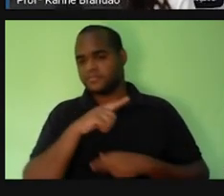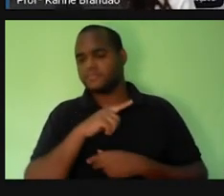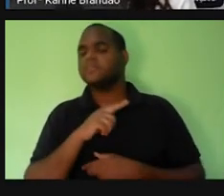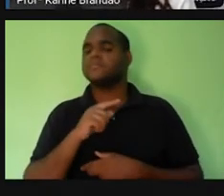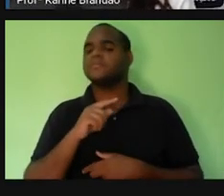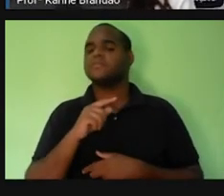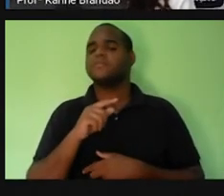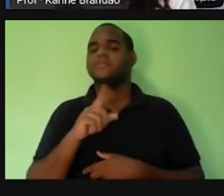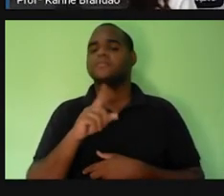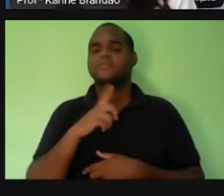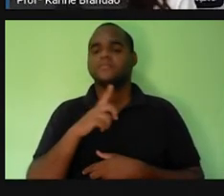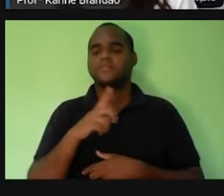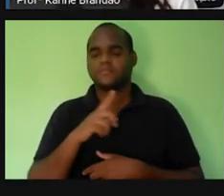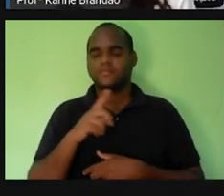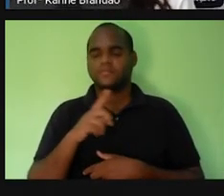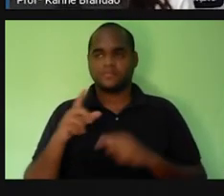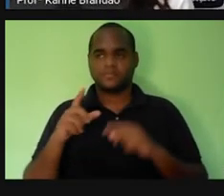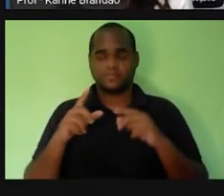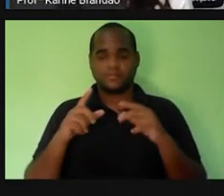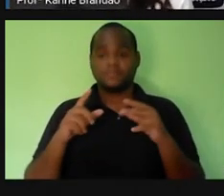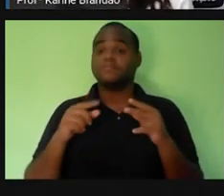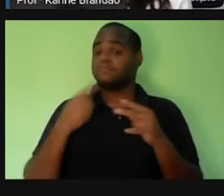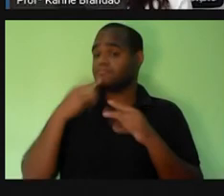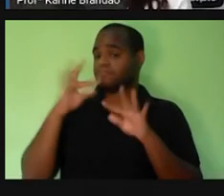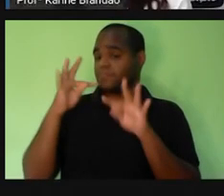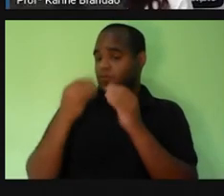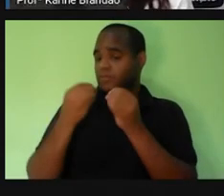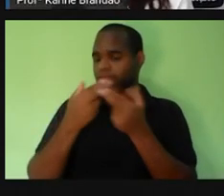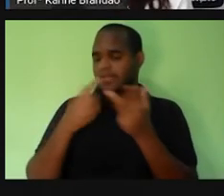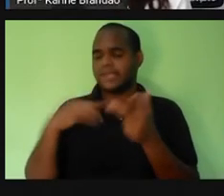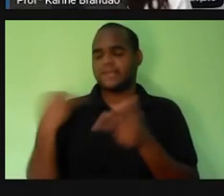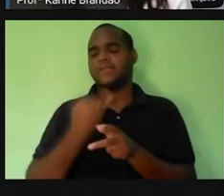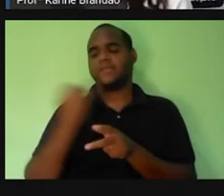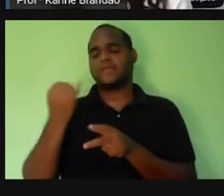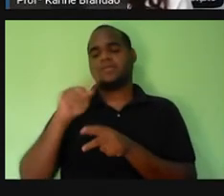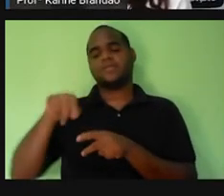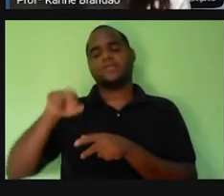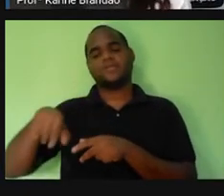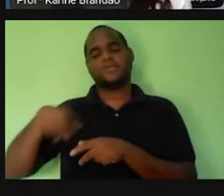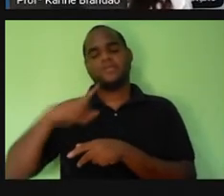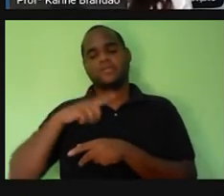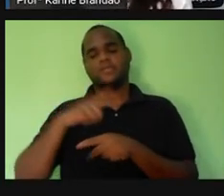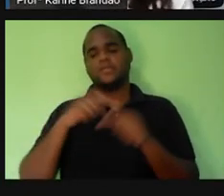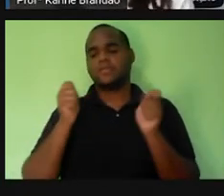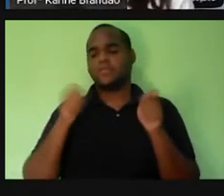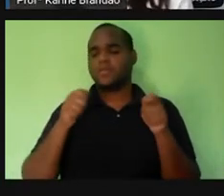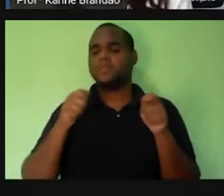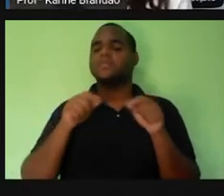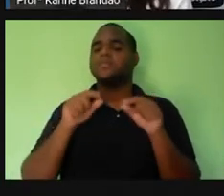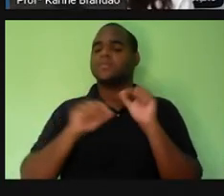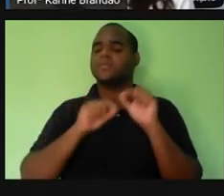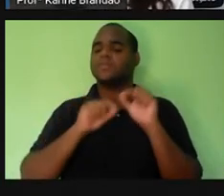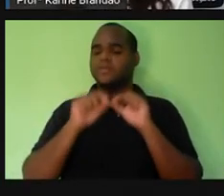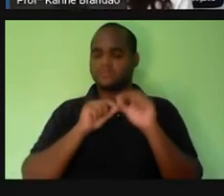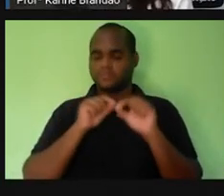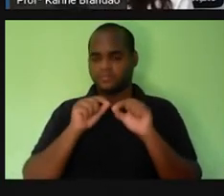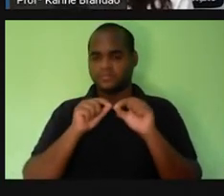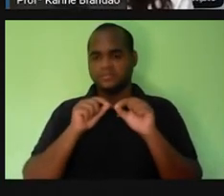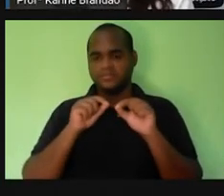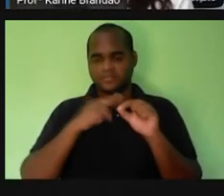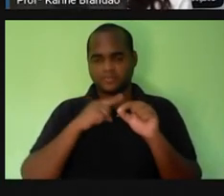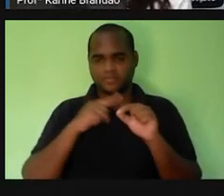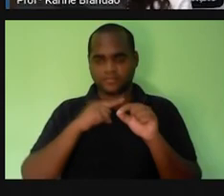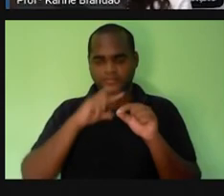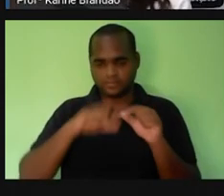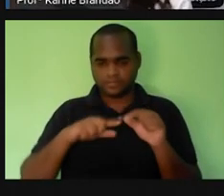diferentes, tá bom? E tudo isso é importante pra quê? Para a função que eles exercem, tá? Para o que eles